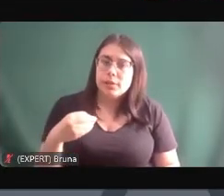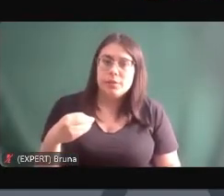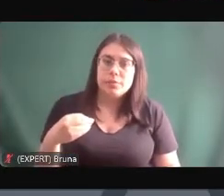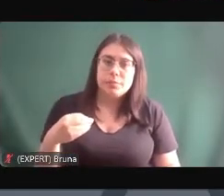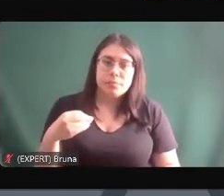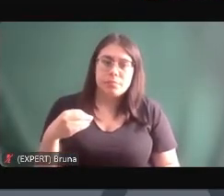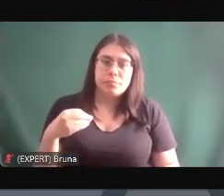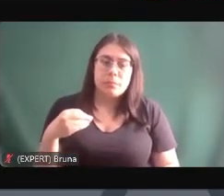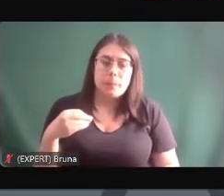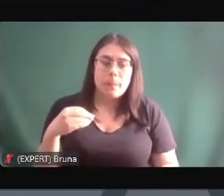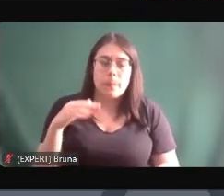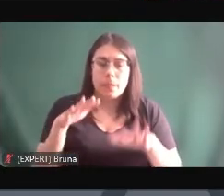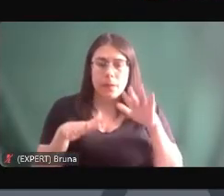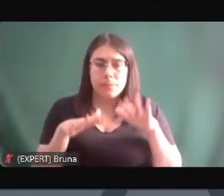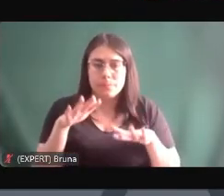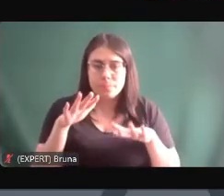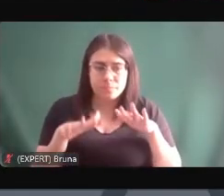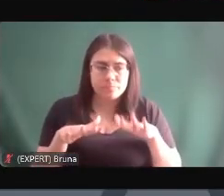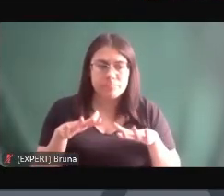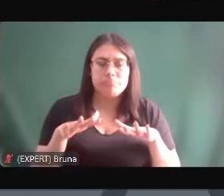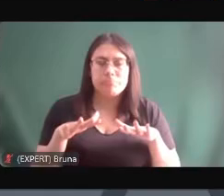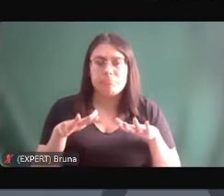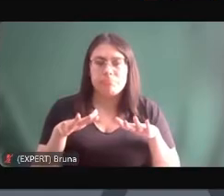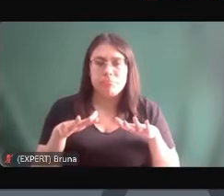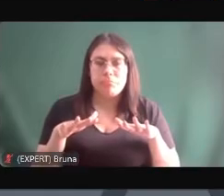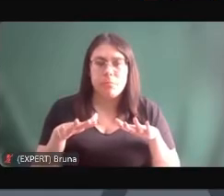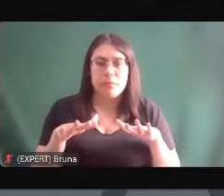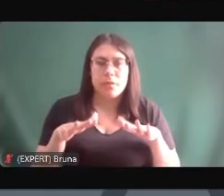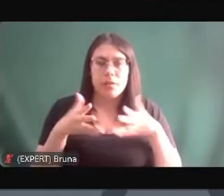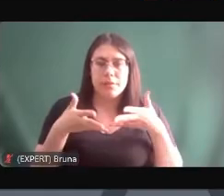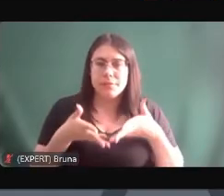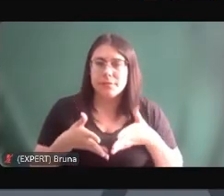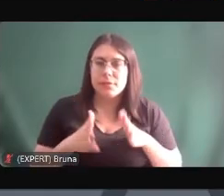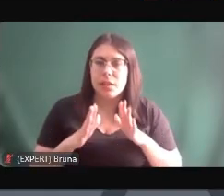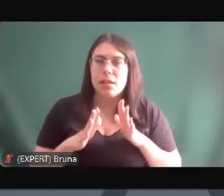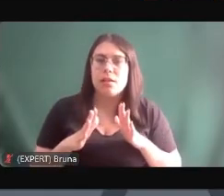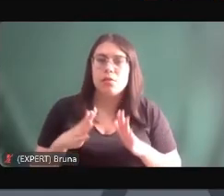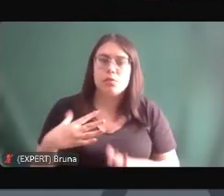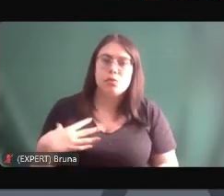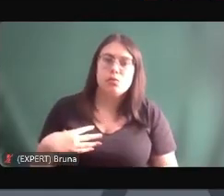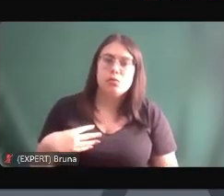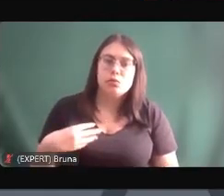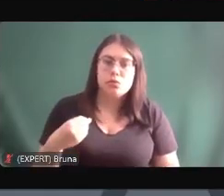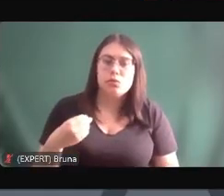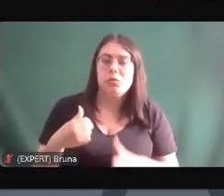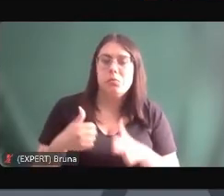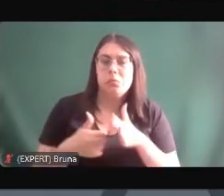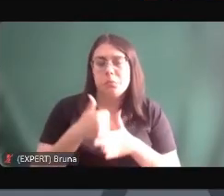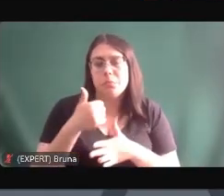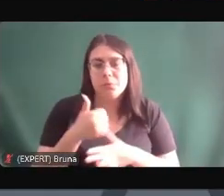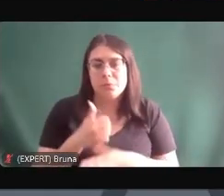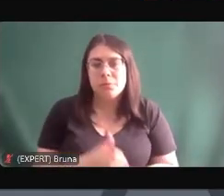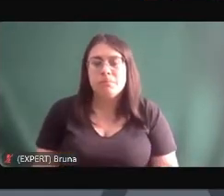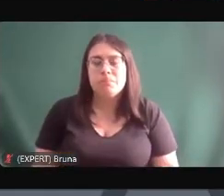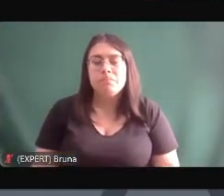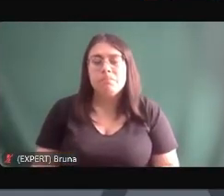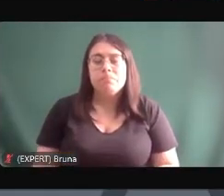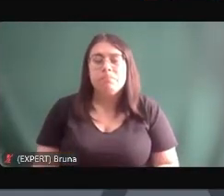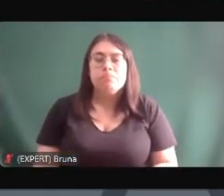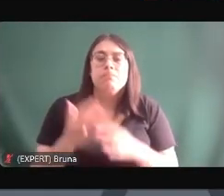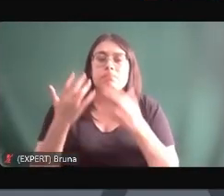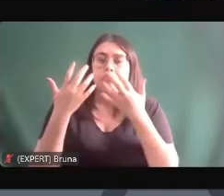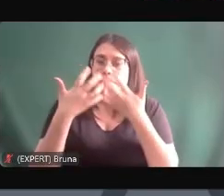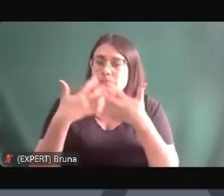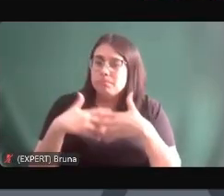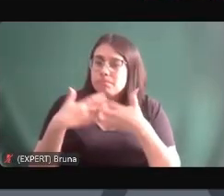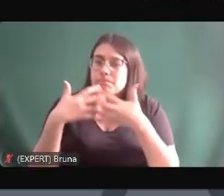vezes muitas vezes essa crise bate quando nasce o primeiro filho são pontos de inflexão e a pessoa